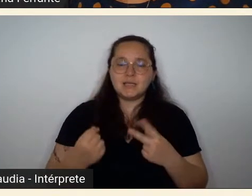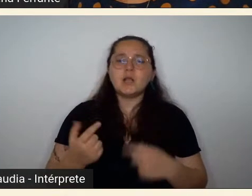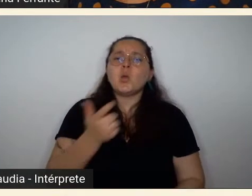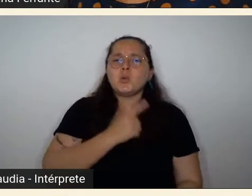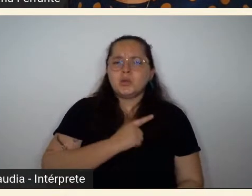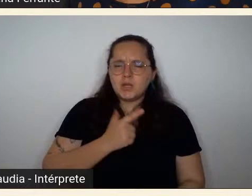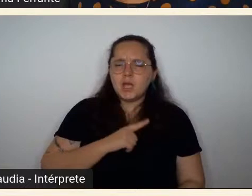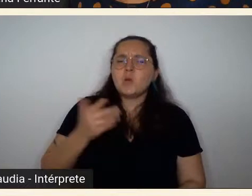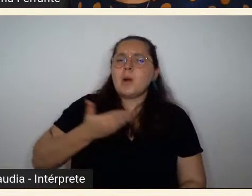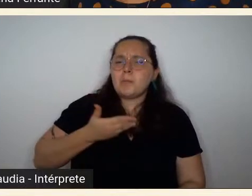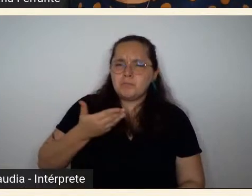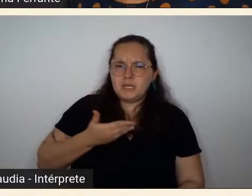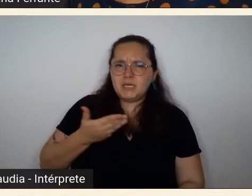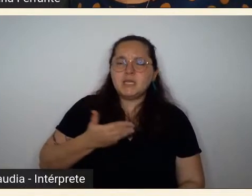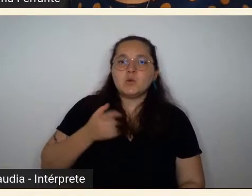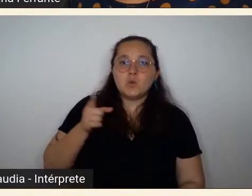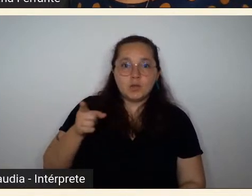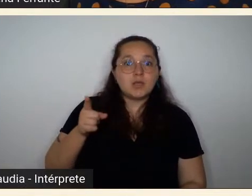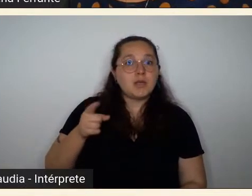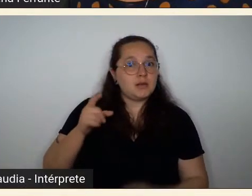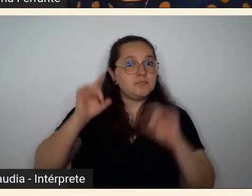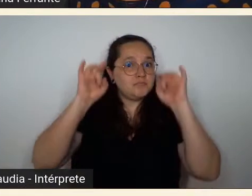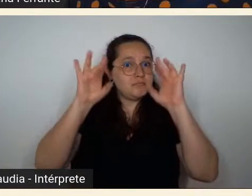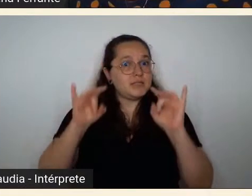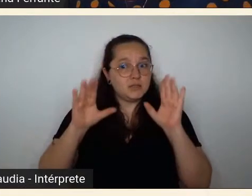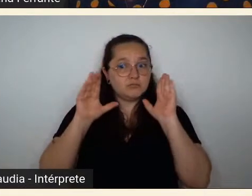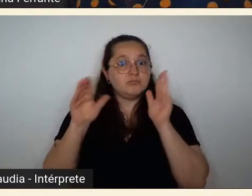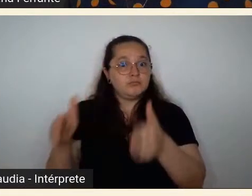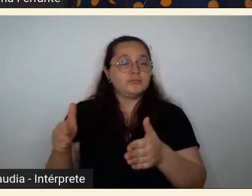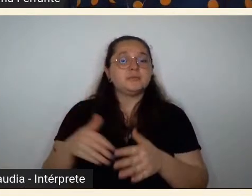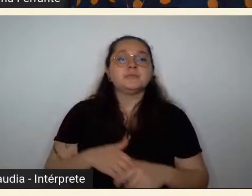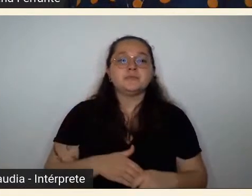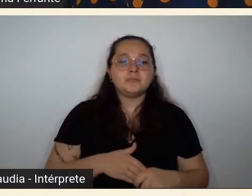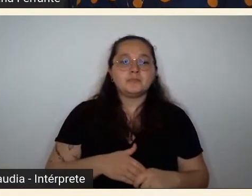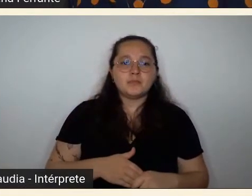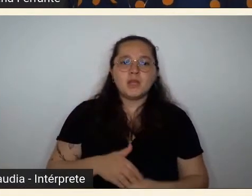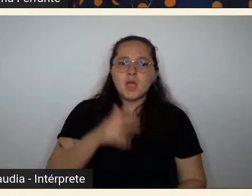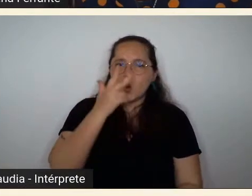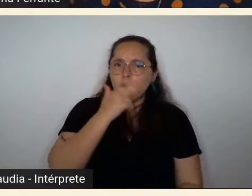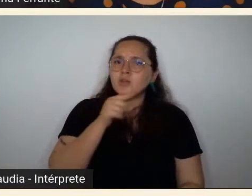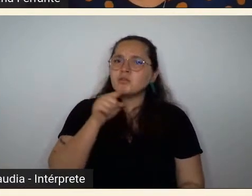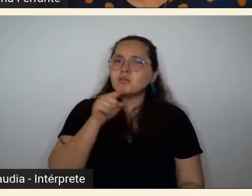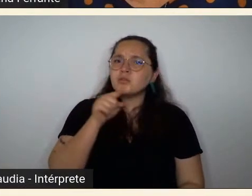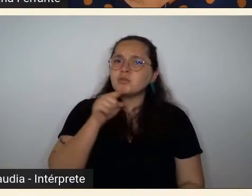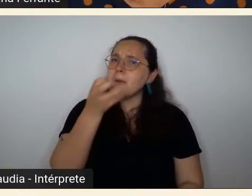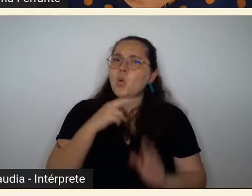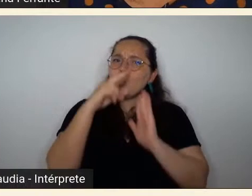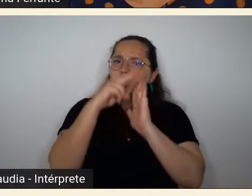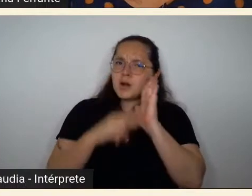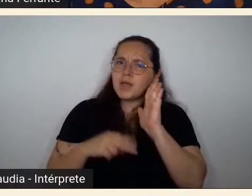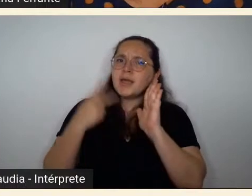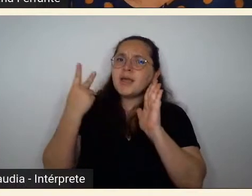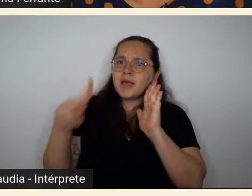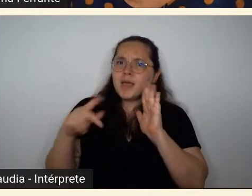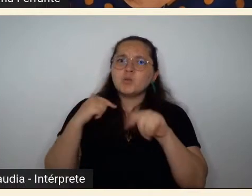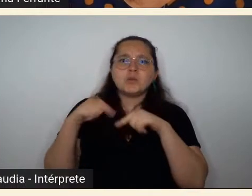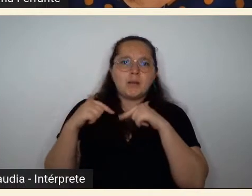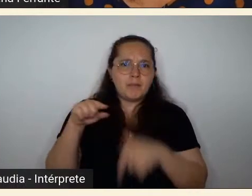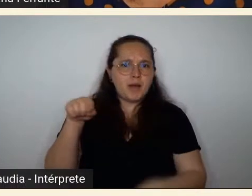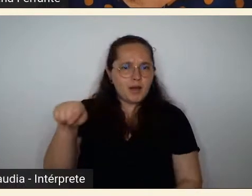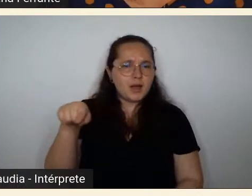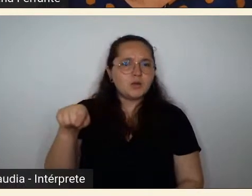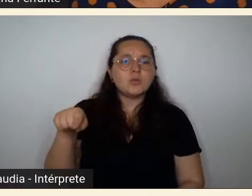especialista no Vicente do Rego Monteiro Eduardo Dimitroff acho que valeria a pena ler o trabalho dele porque mostra a